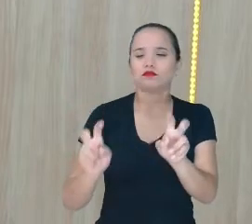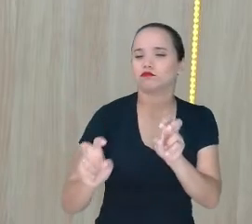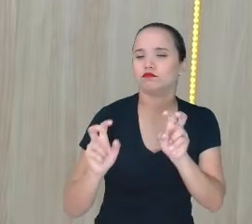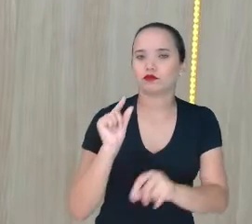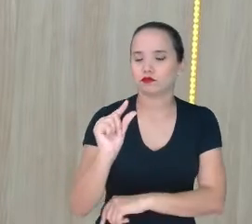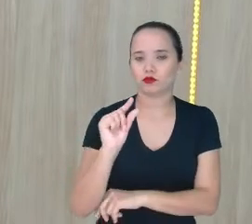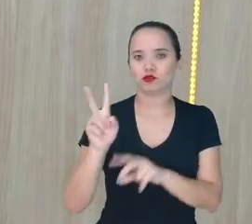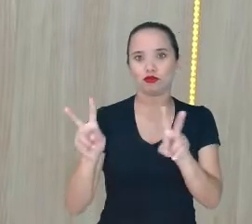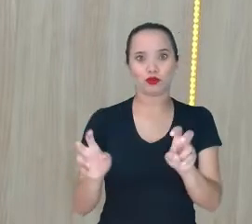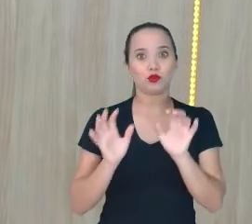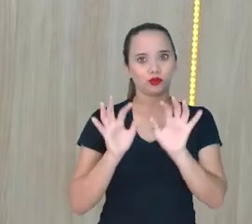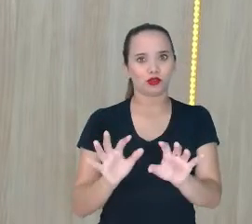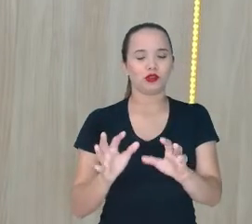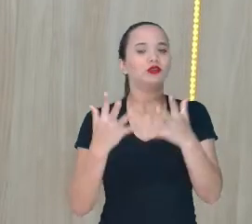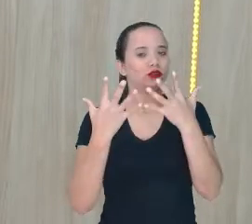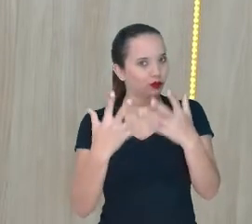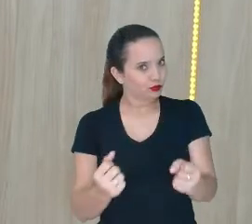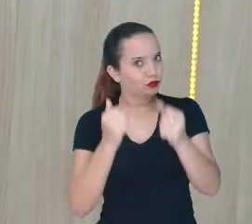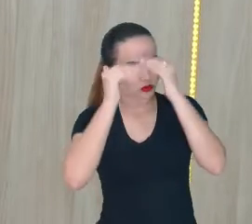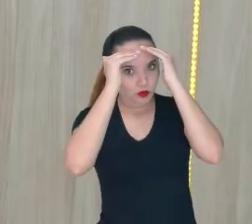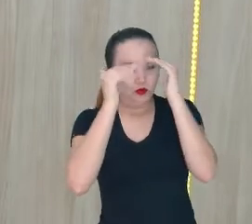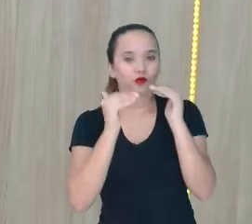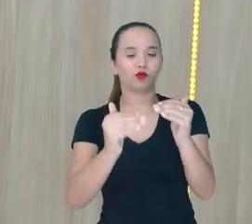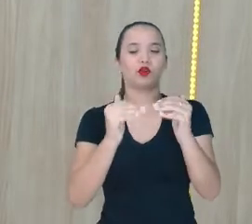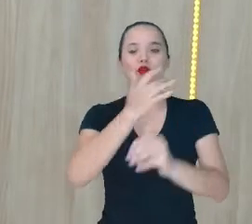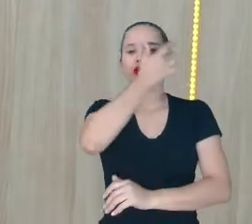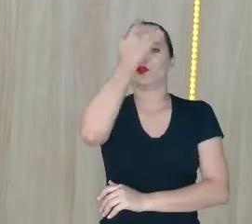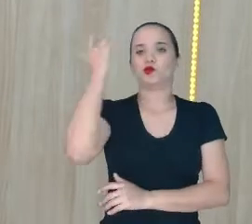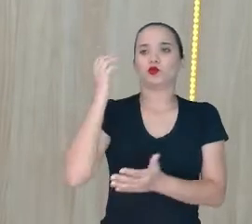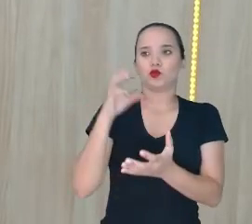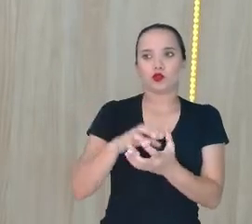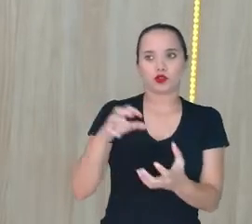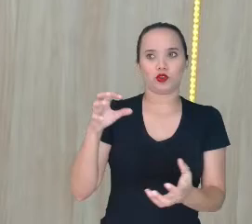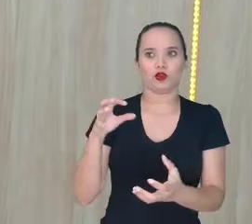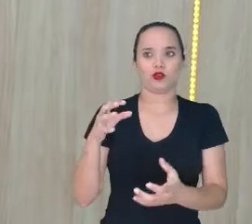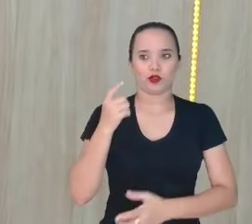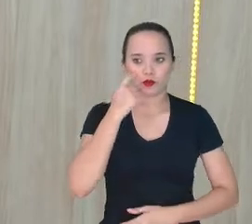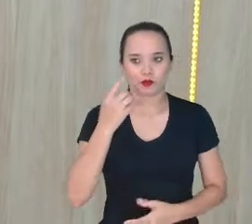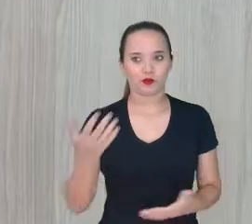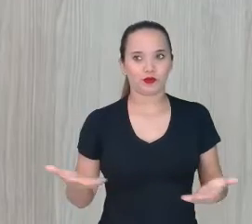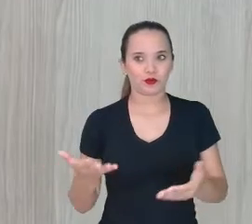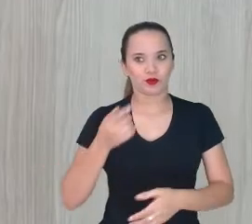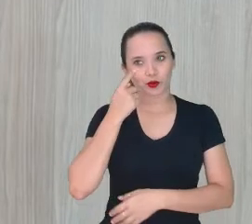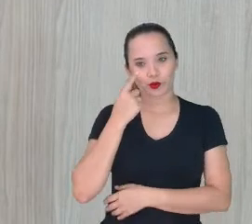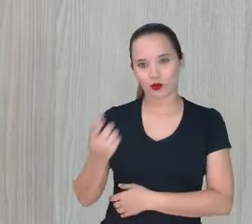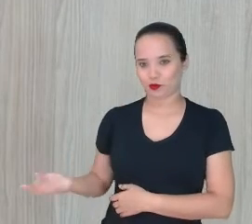E vamos também Respeitar as pessoas idosas Não professora Vanessa? Olha O que eu vou pegar aqui